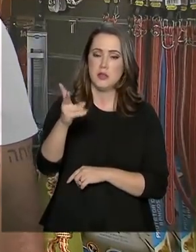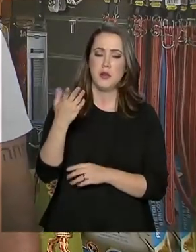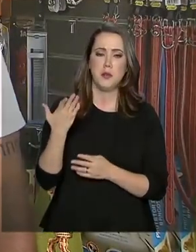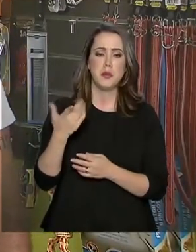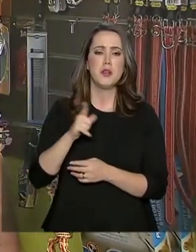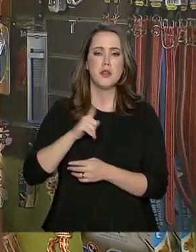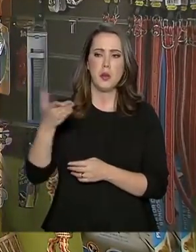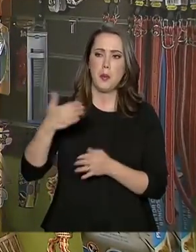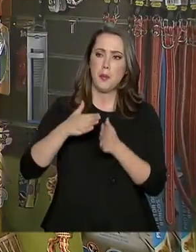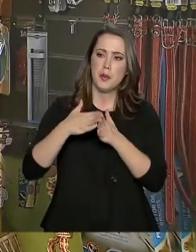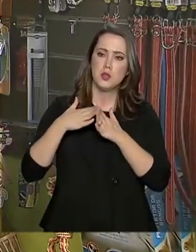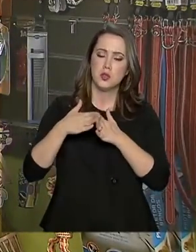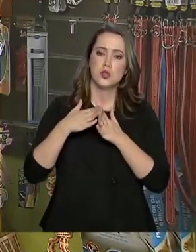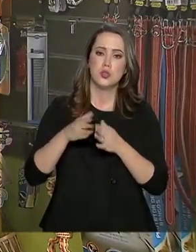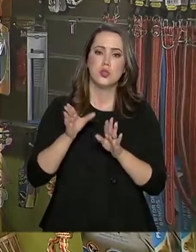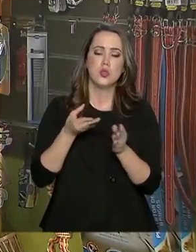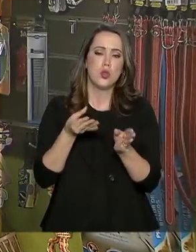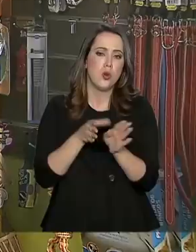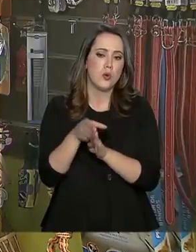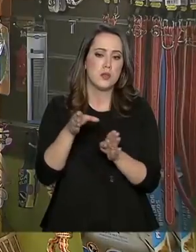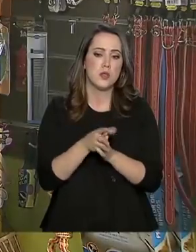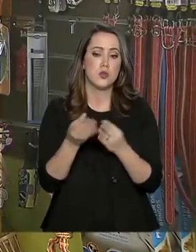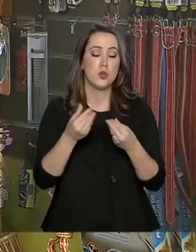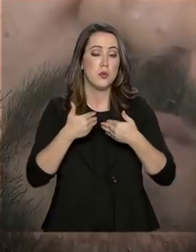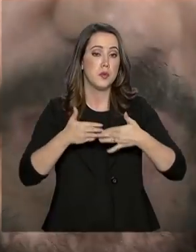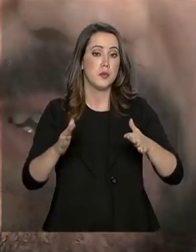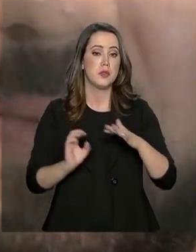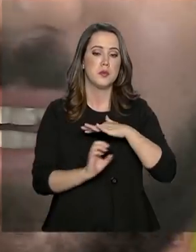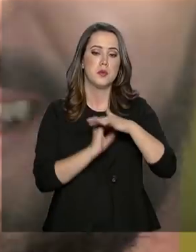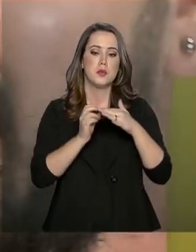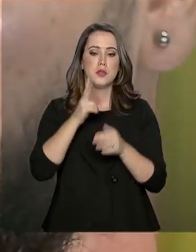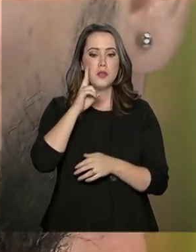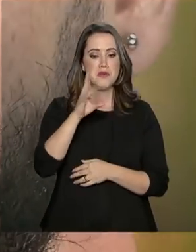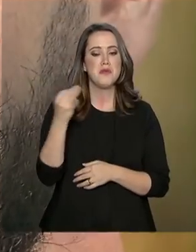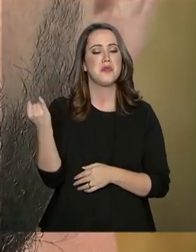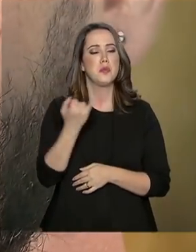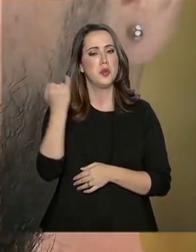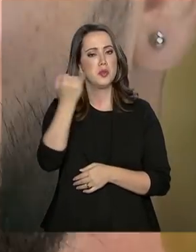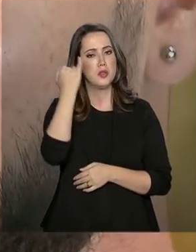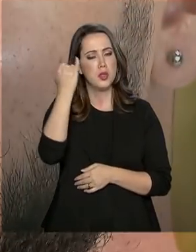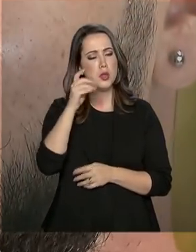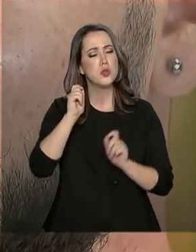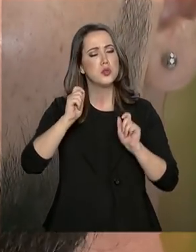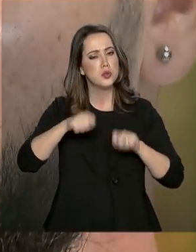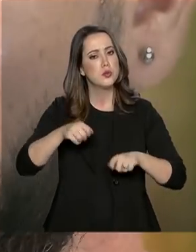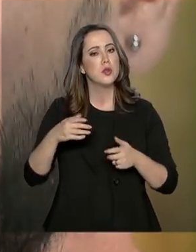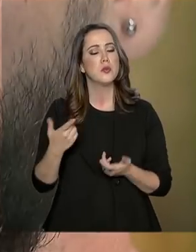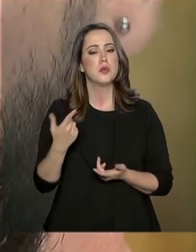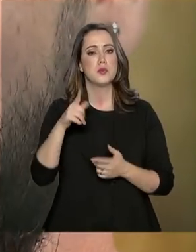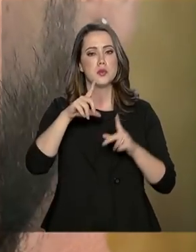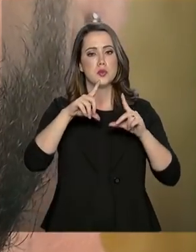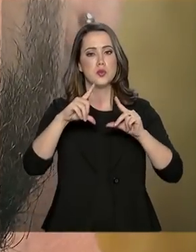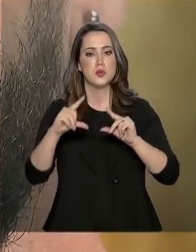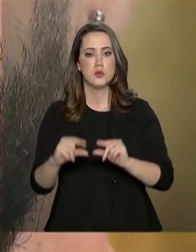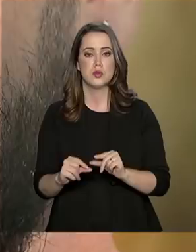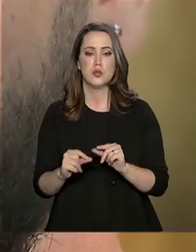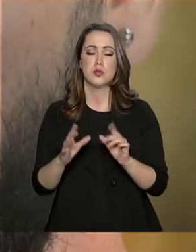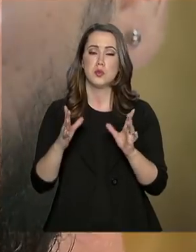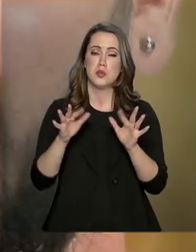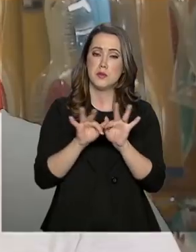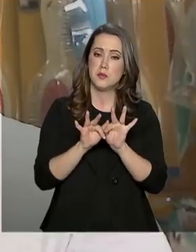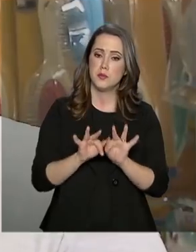frequência pedidos de conselho sobre como abrir uma empresa, vê com otimismo a possibilidade de redução da